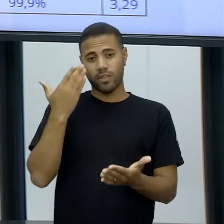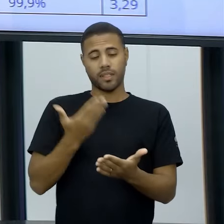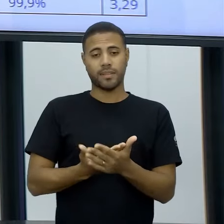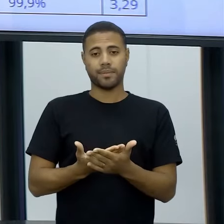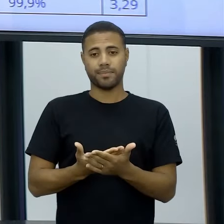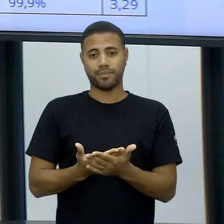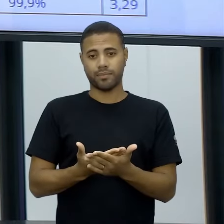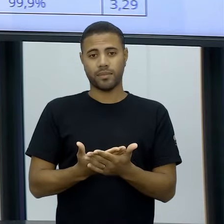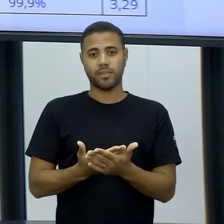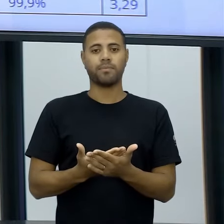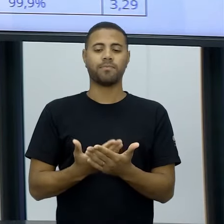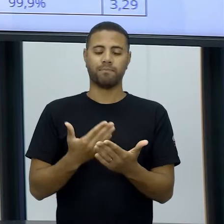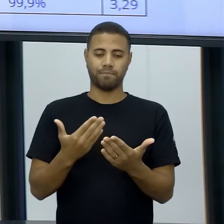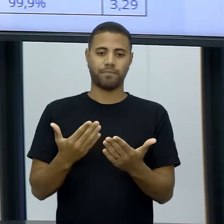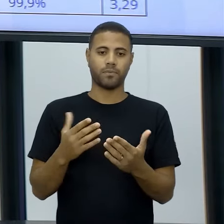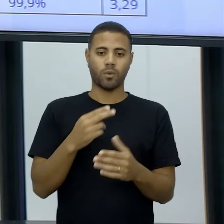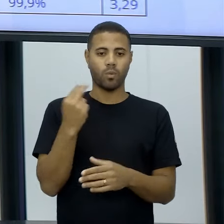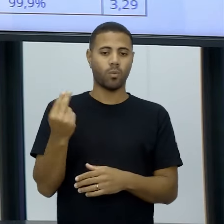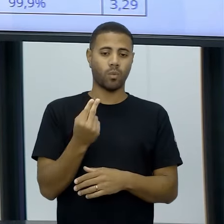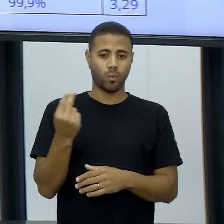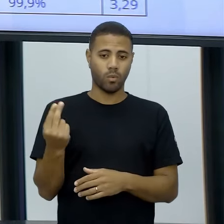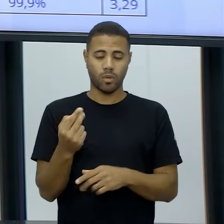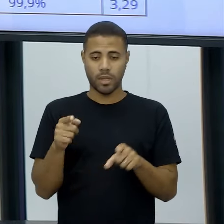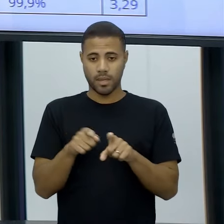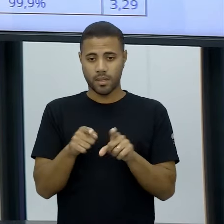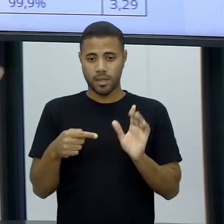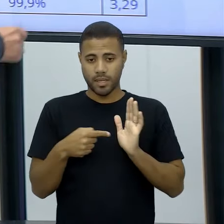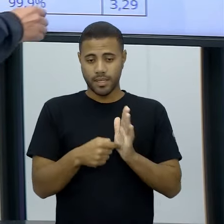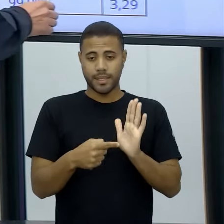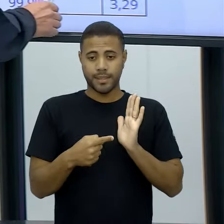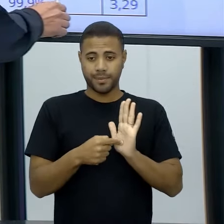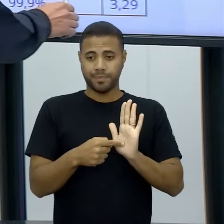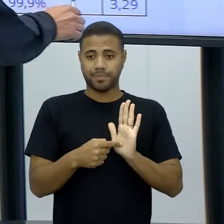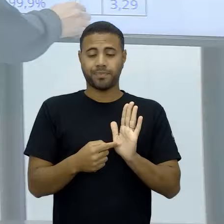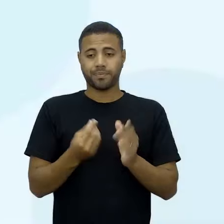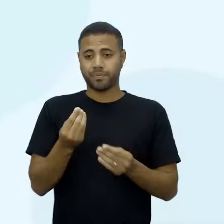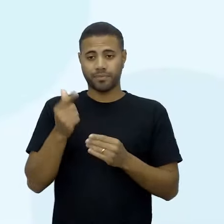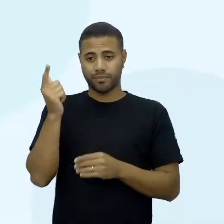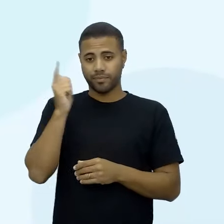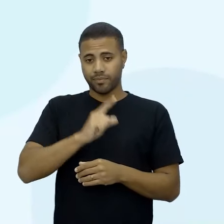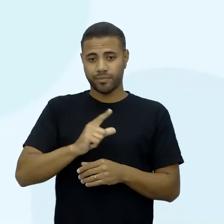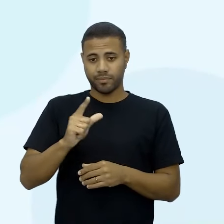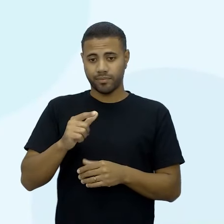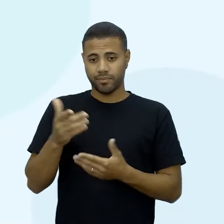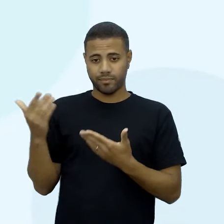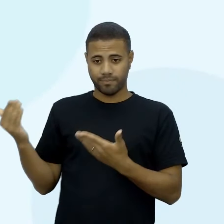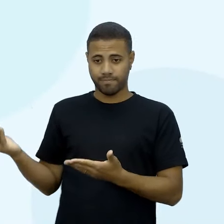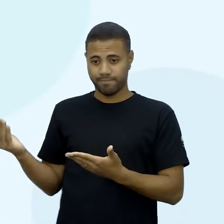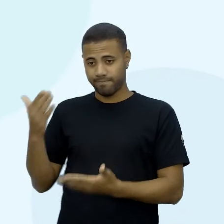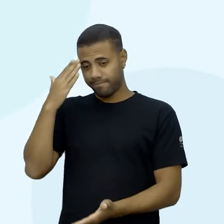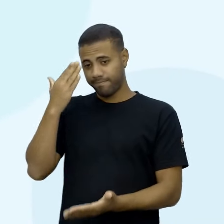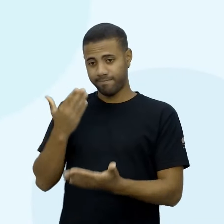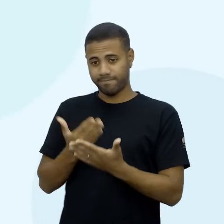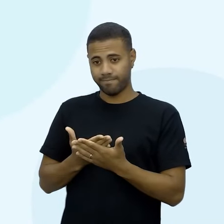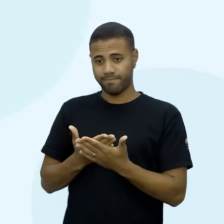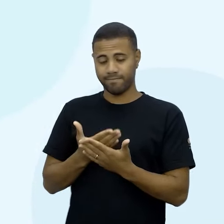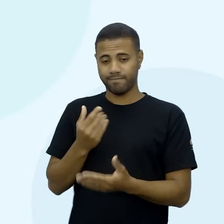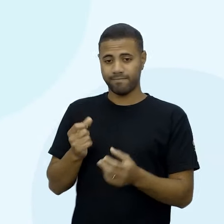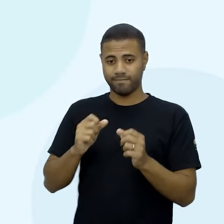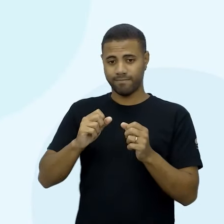tá? O padrão que você utilizou aí, tá? A constante que você utilizou para chegar nesse nível de confiança, ou seja,